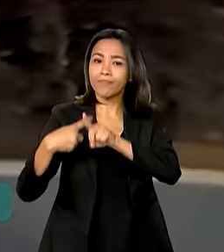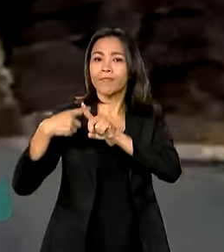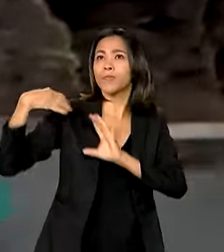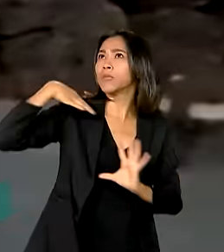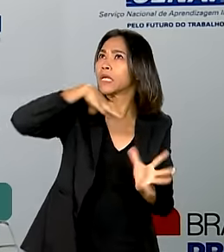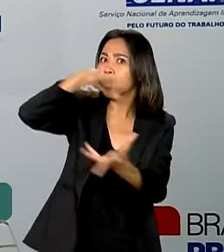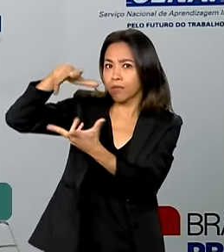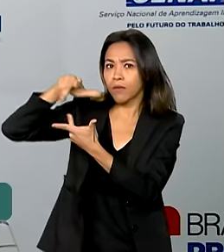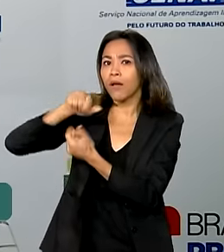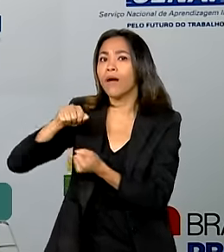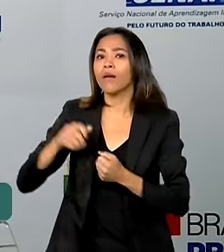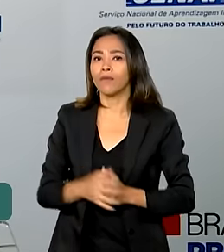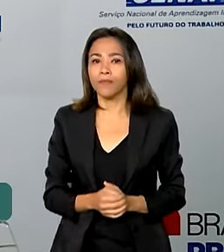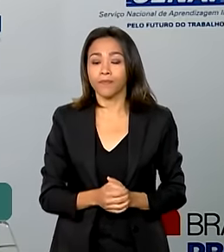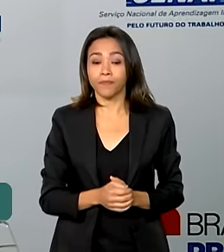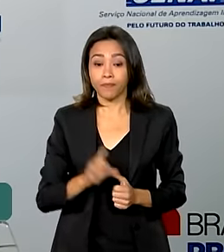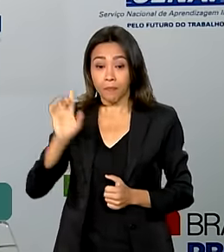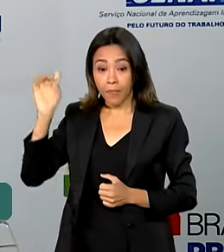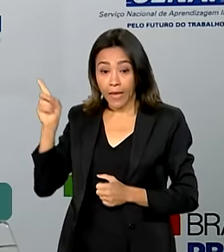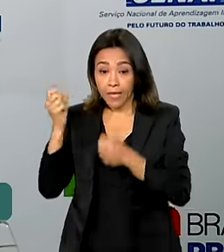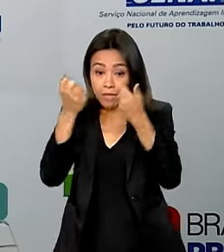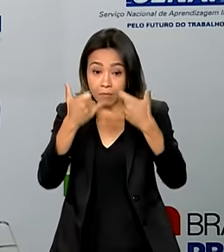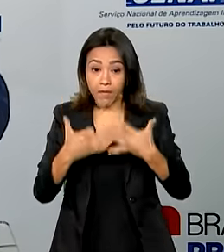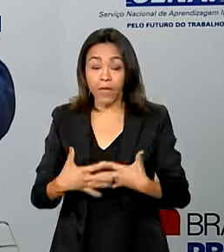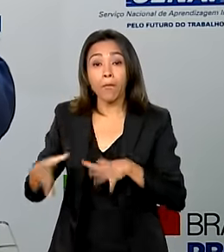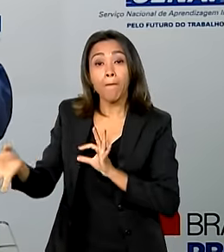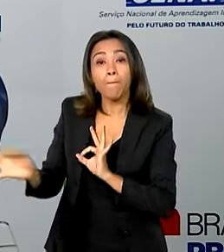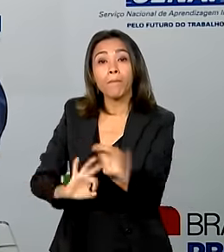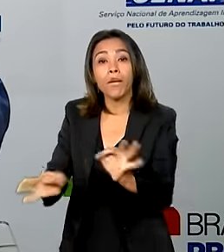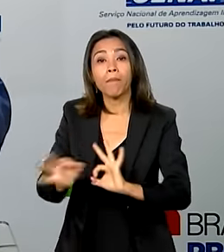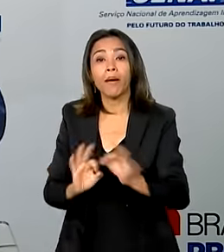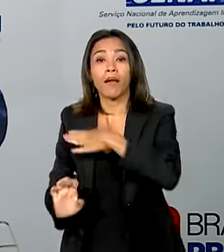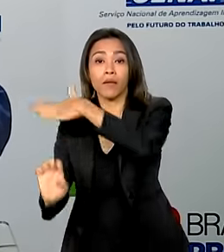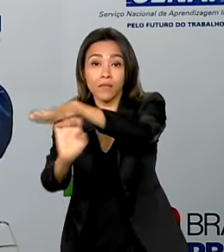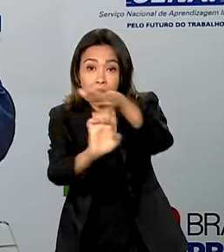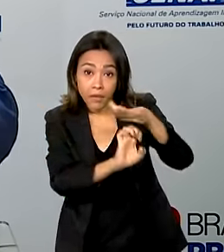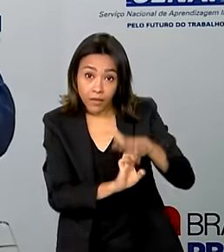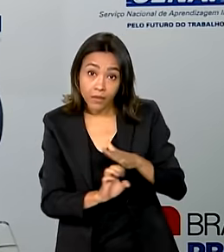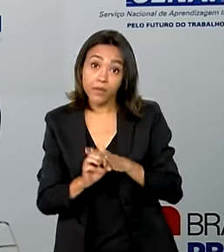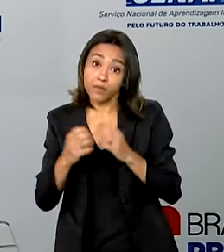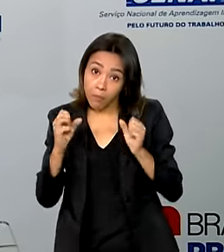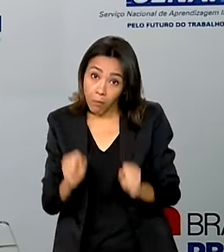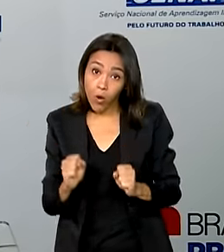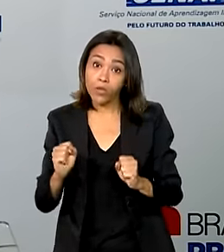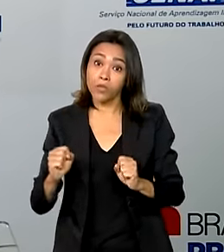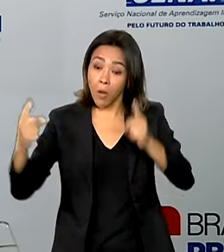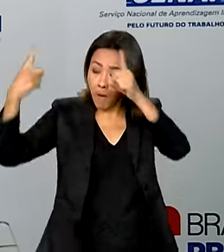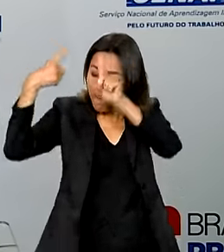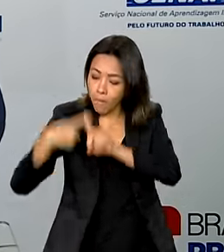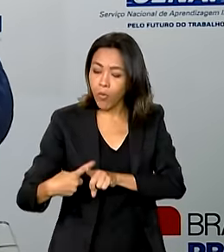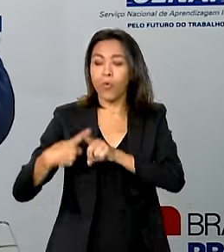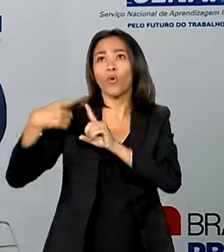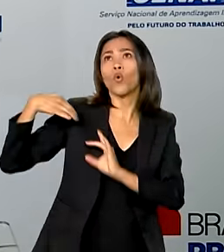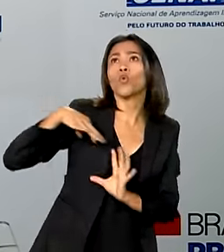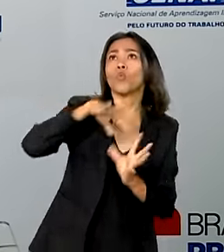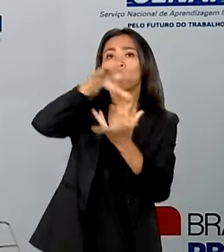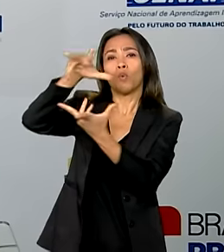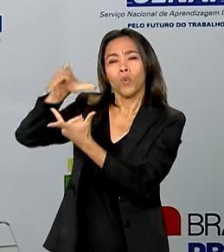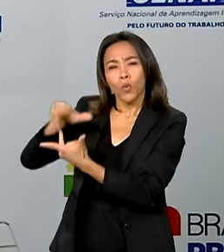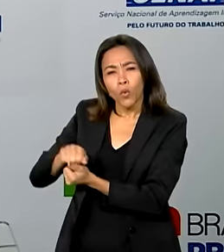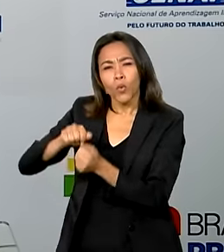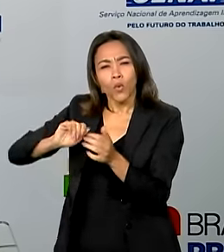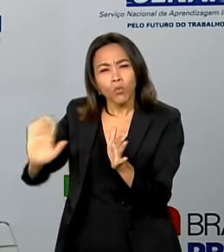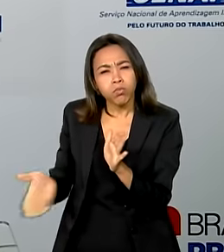internacional. É preparar as empresas para que elas possam competir nos mercados globais, aumentando a produtividade, aumentando a